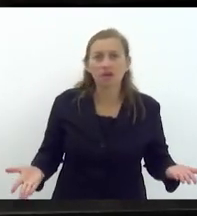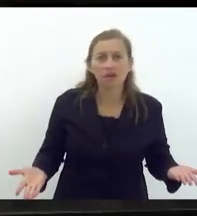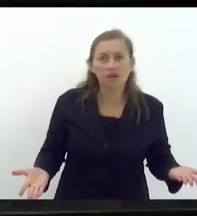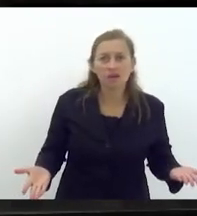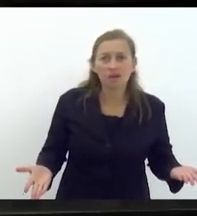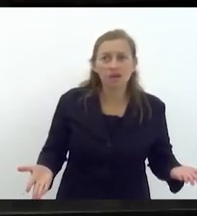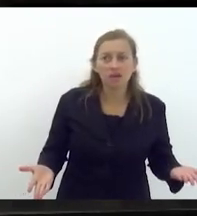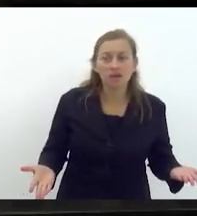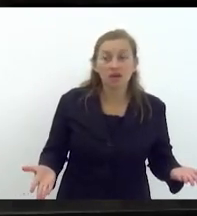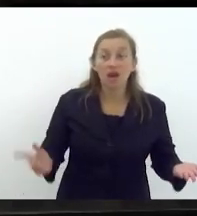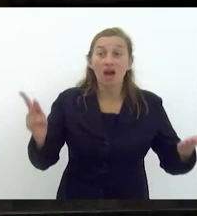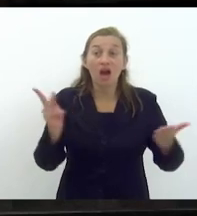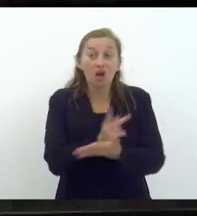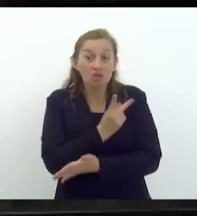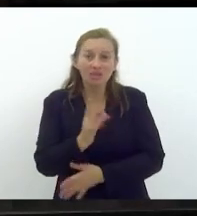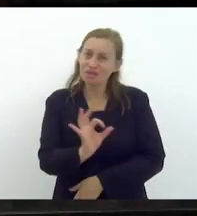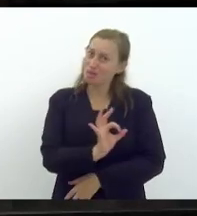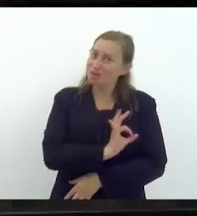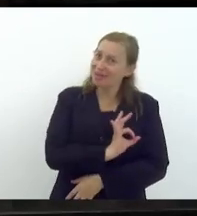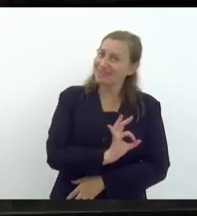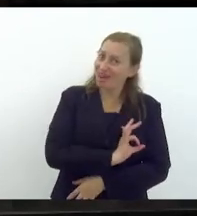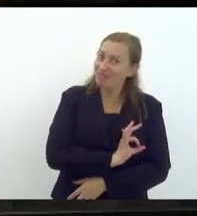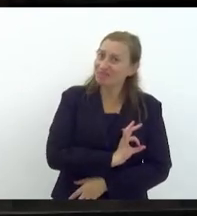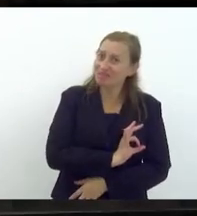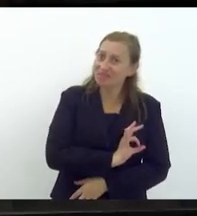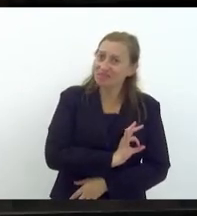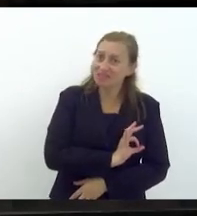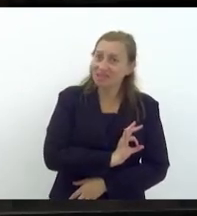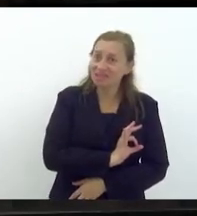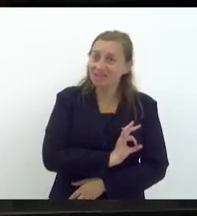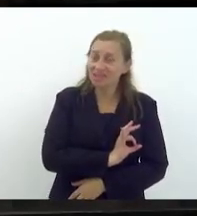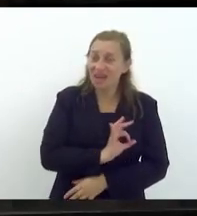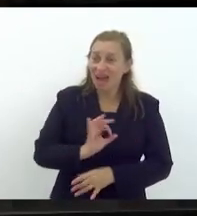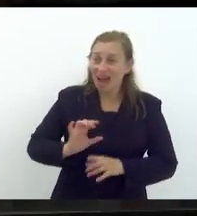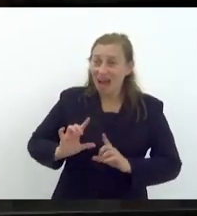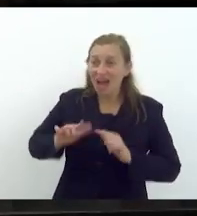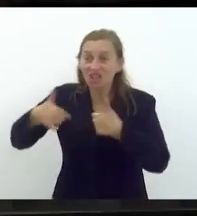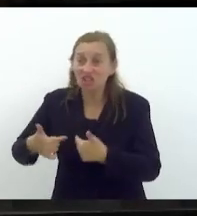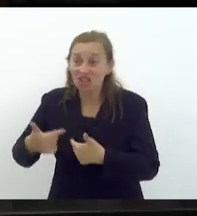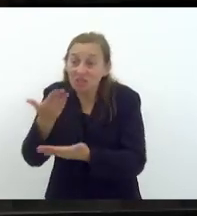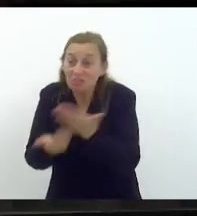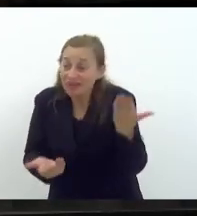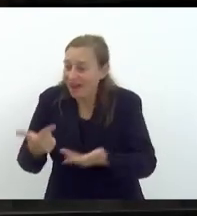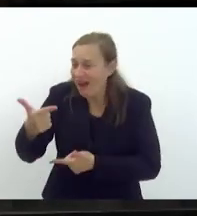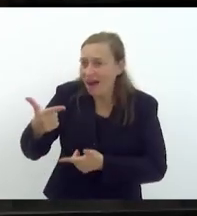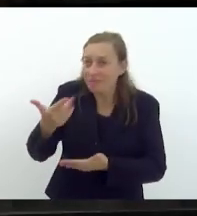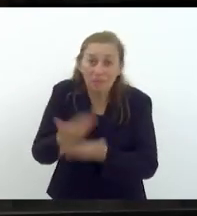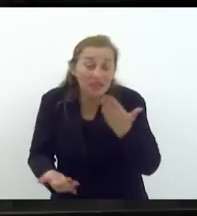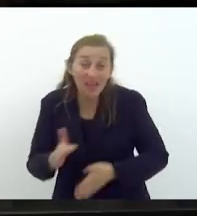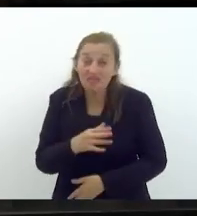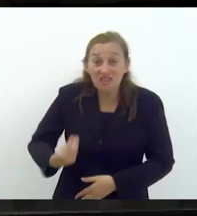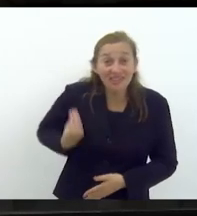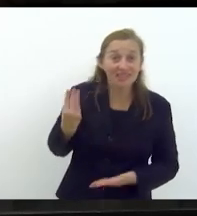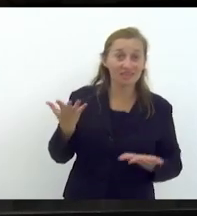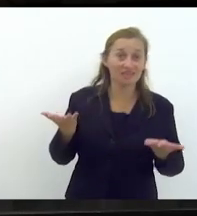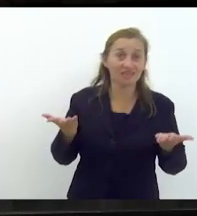de fatos que aconteceu do policial acabar não reagindo e perder a sua arma e perder a sua vida.